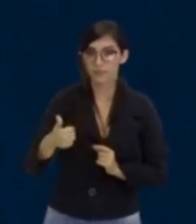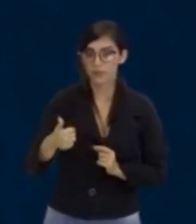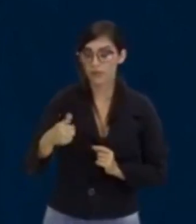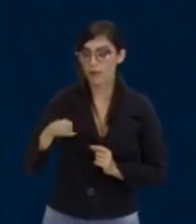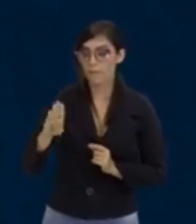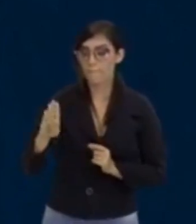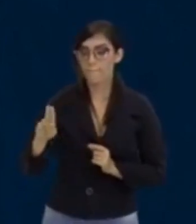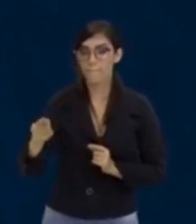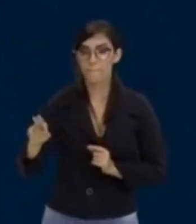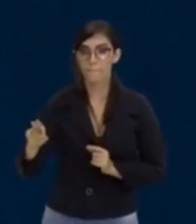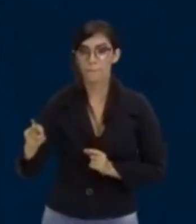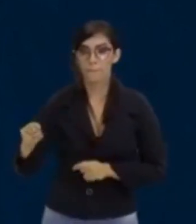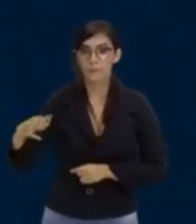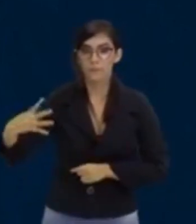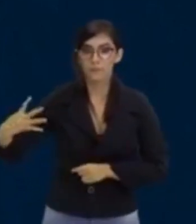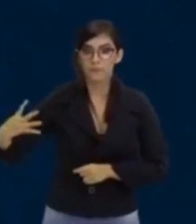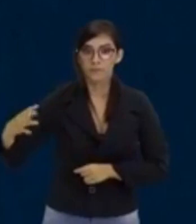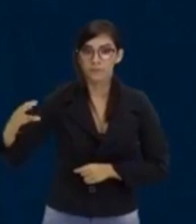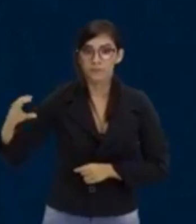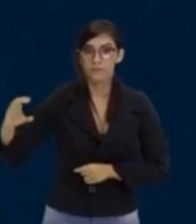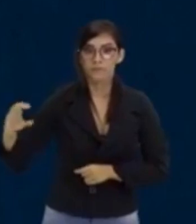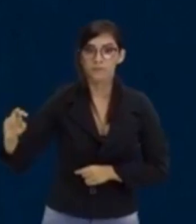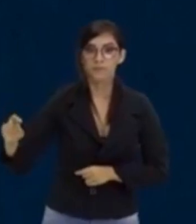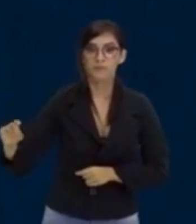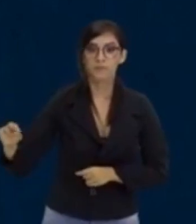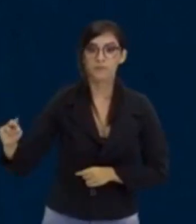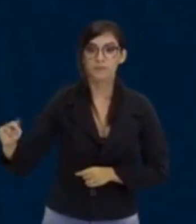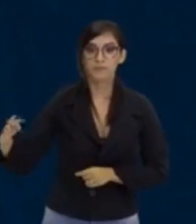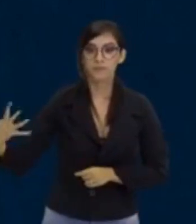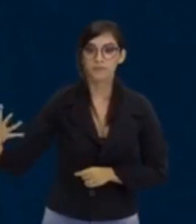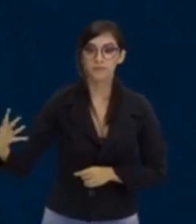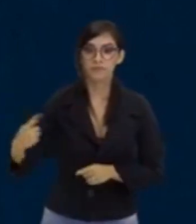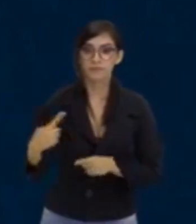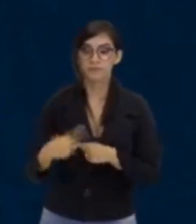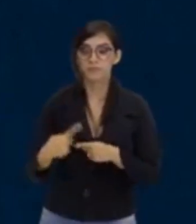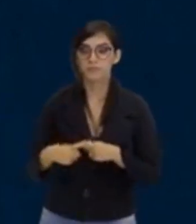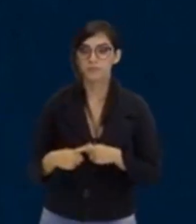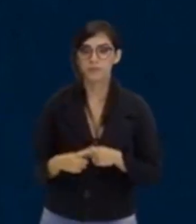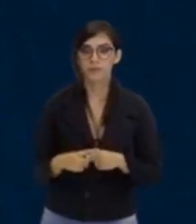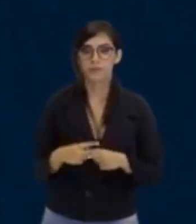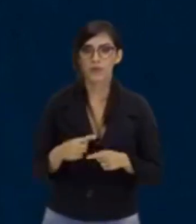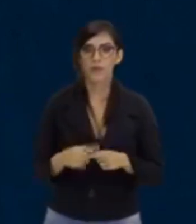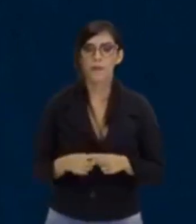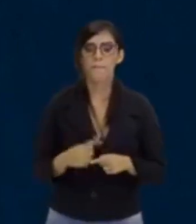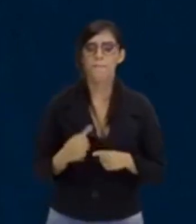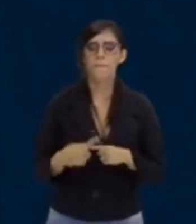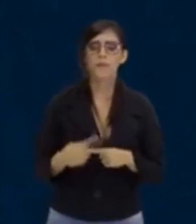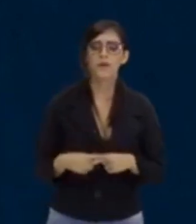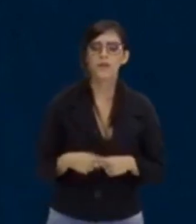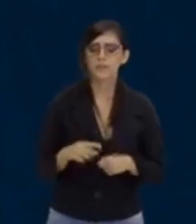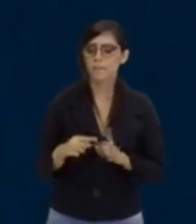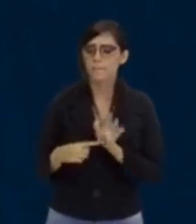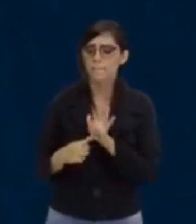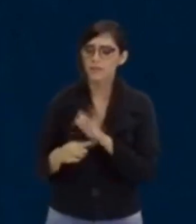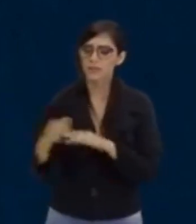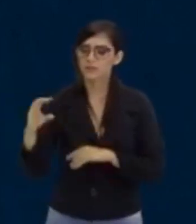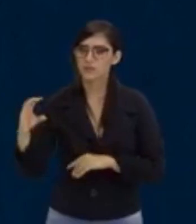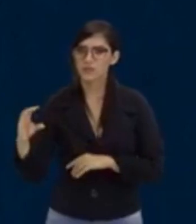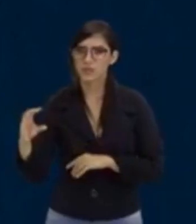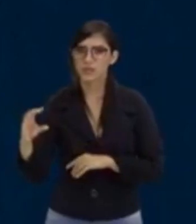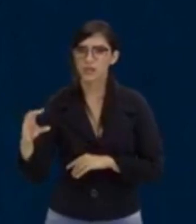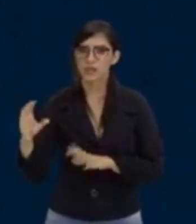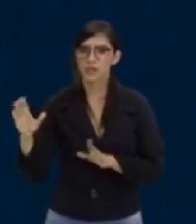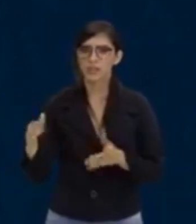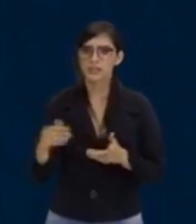4. E o C vale 4 também. Professor, por que o está colocando o C se na fórmula de Bhaskara, professor, olha a fórmula de